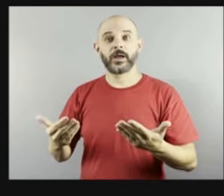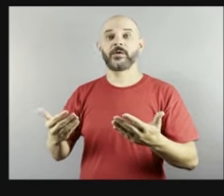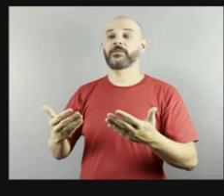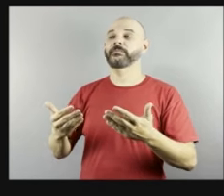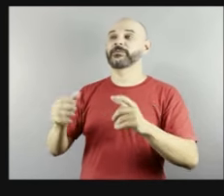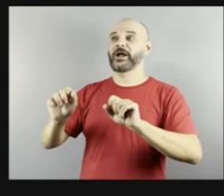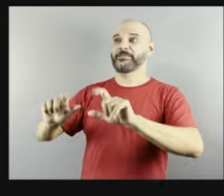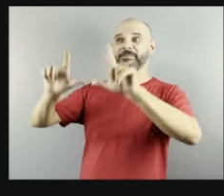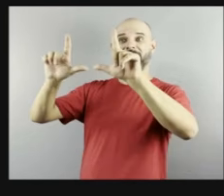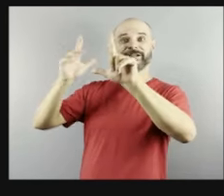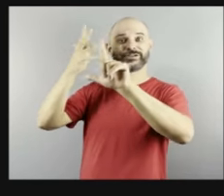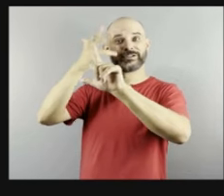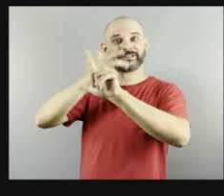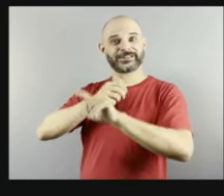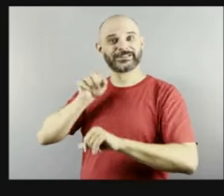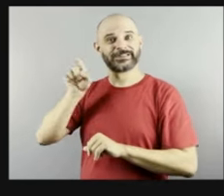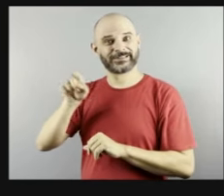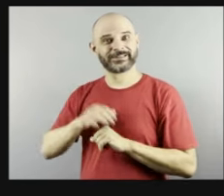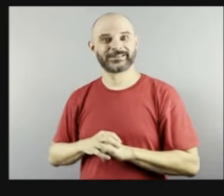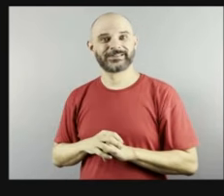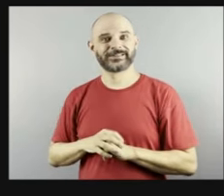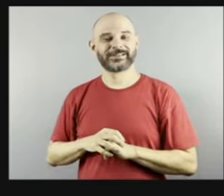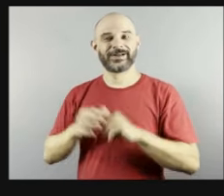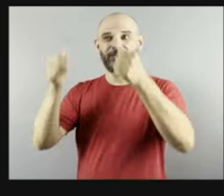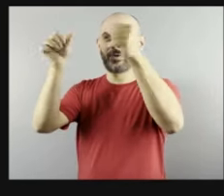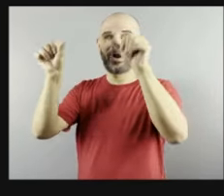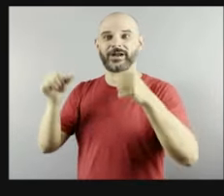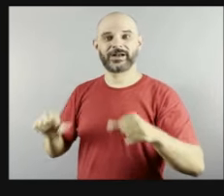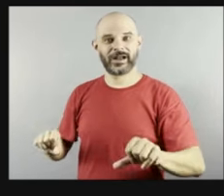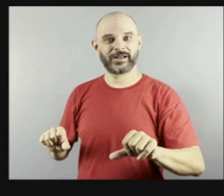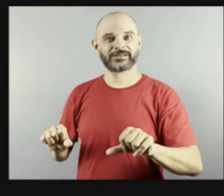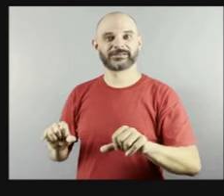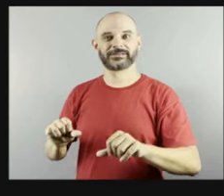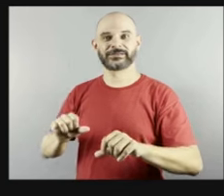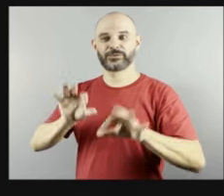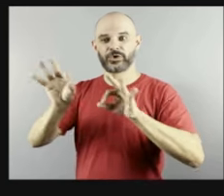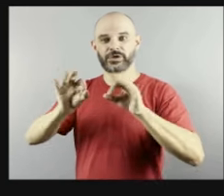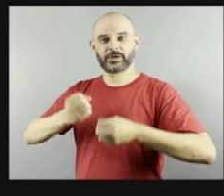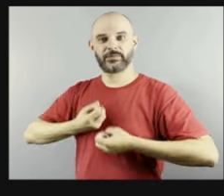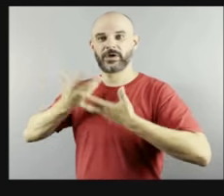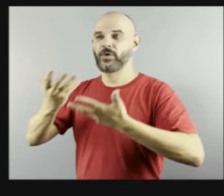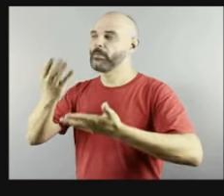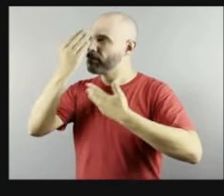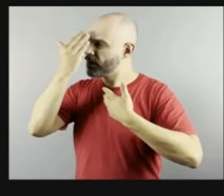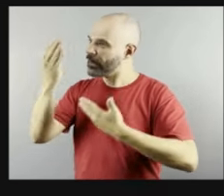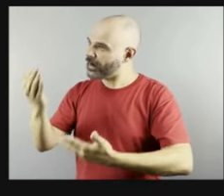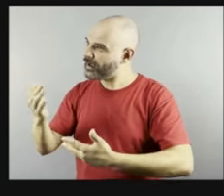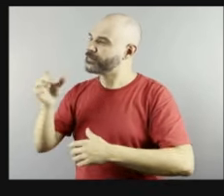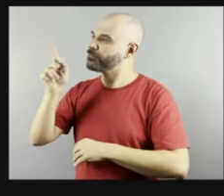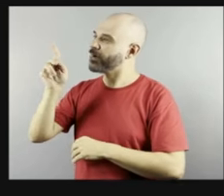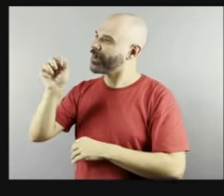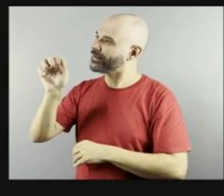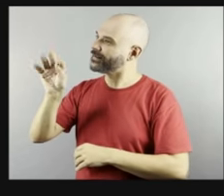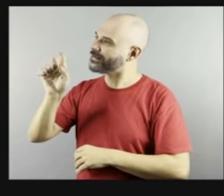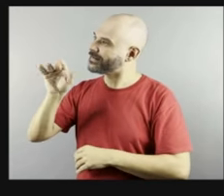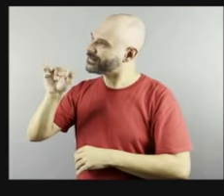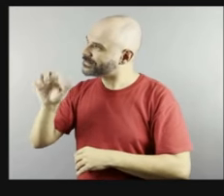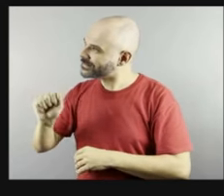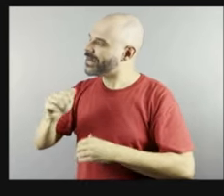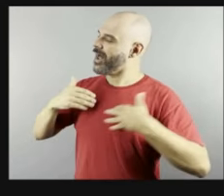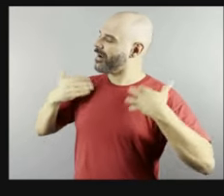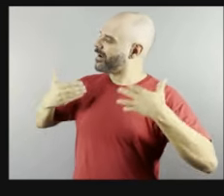da exposição de dentro pra fora Patrícia muito obrigada foi realmente uma alegria poder conversar com você você é uma pessoa tão incrível